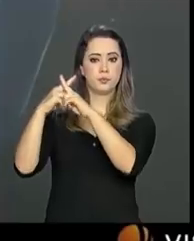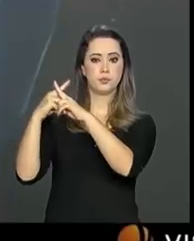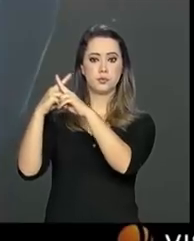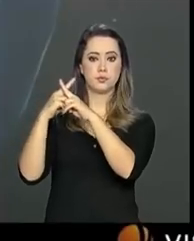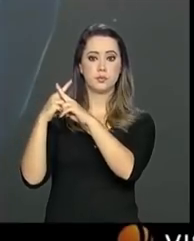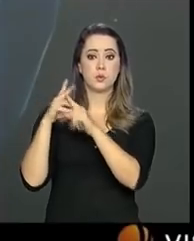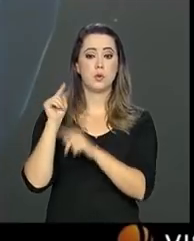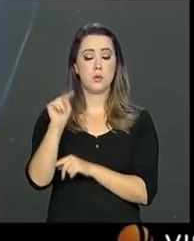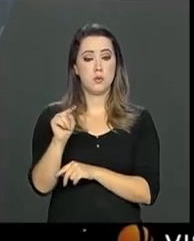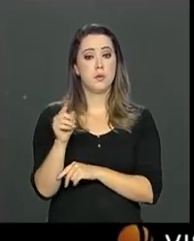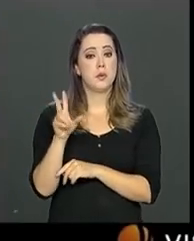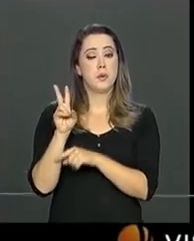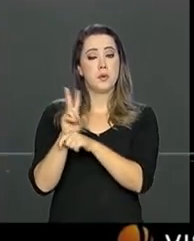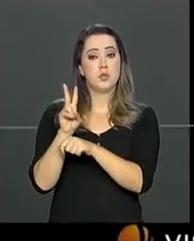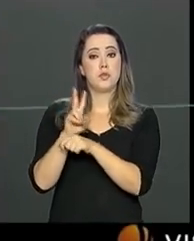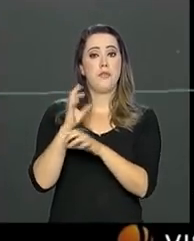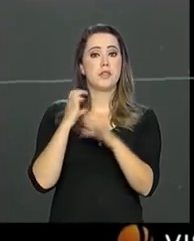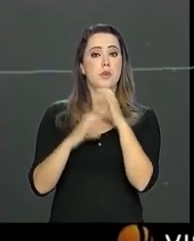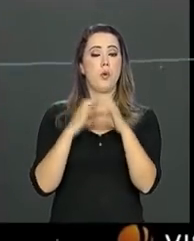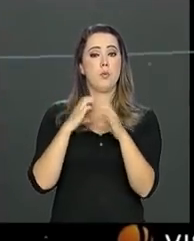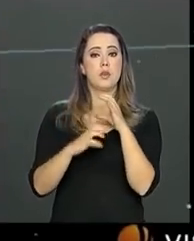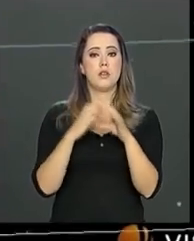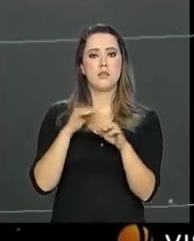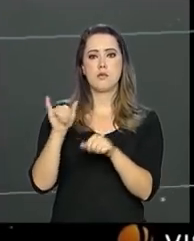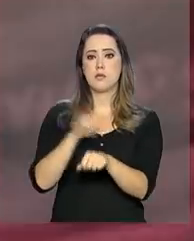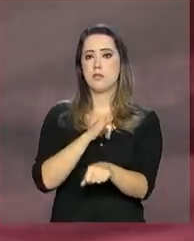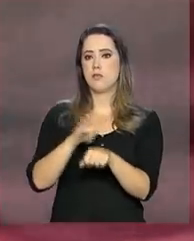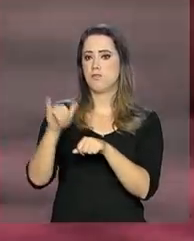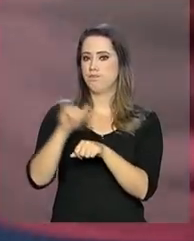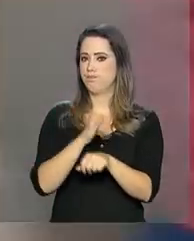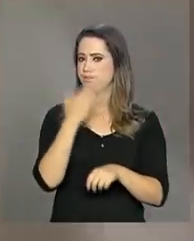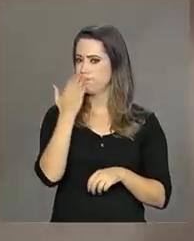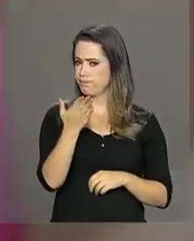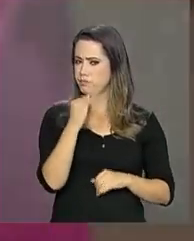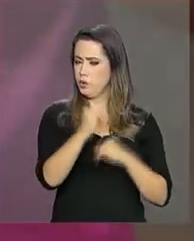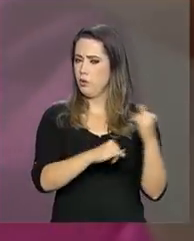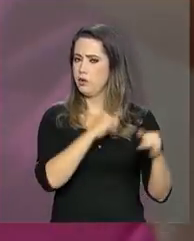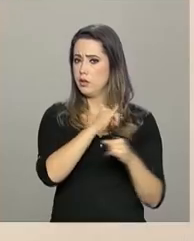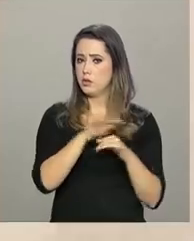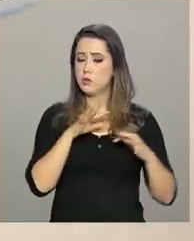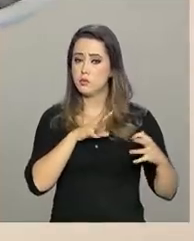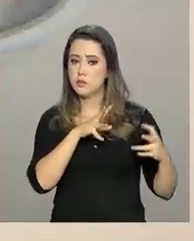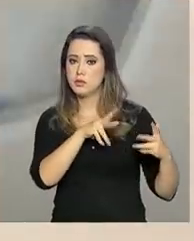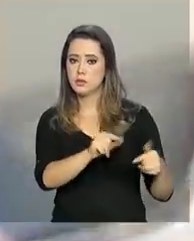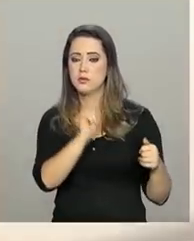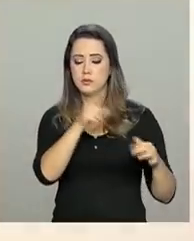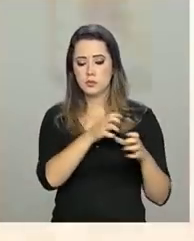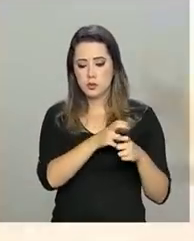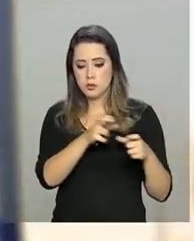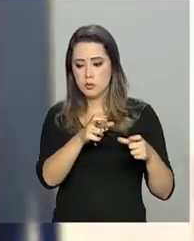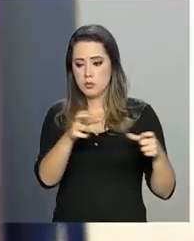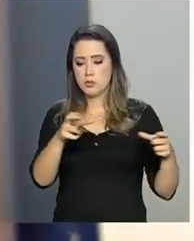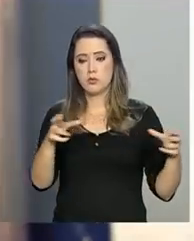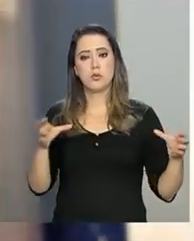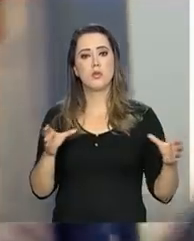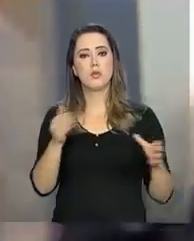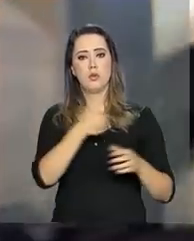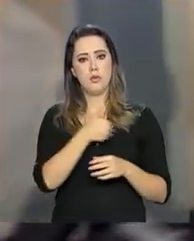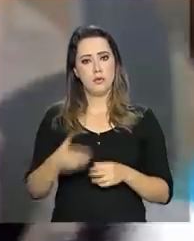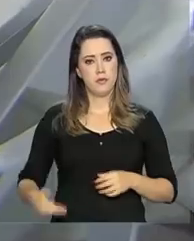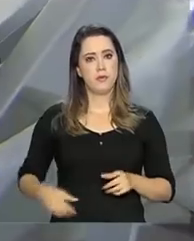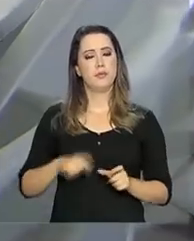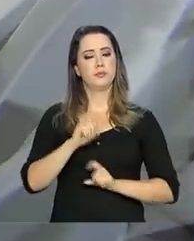geoestacionário de defesa e comunicações estratégicas. O Internet para Todos é uma ampliação do programa governo